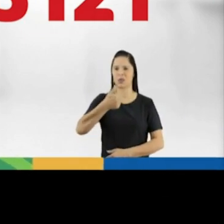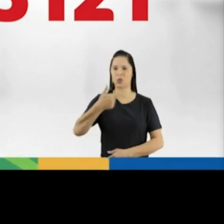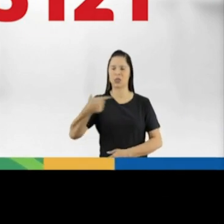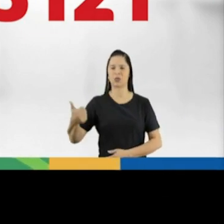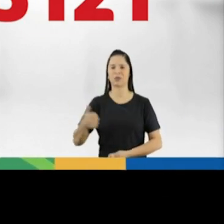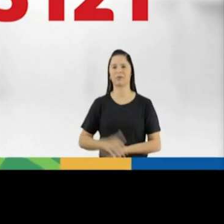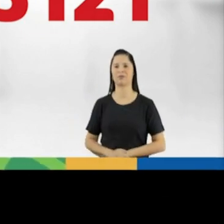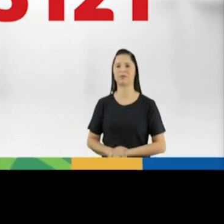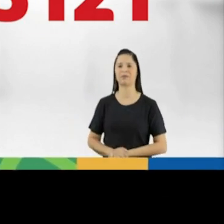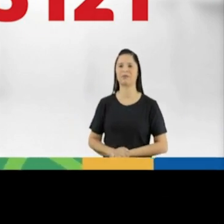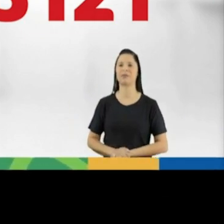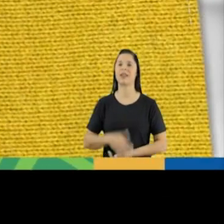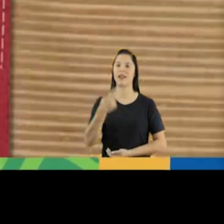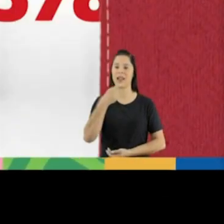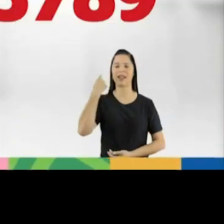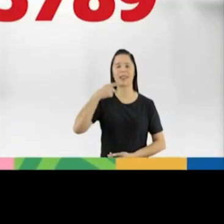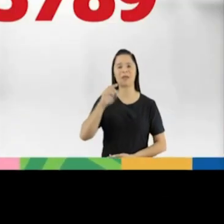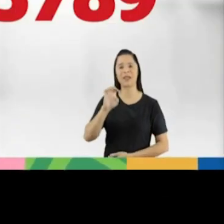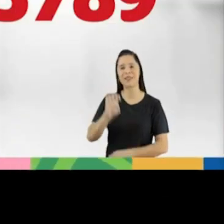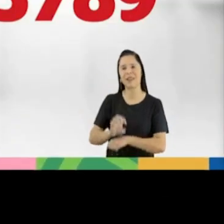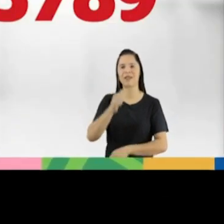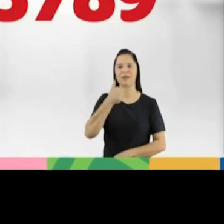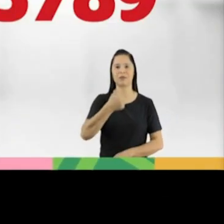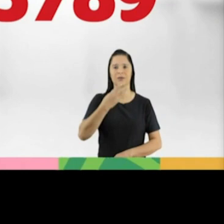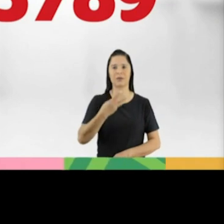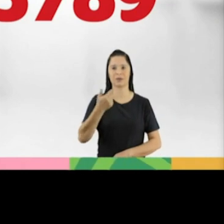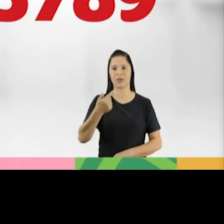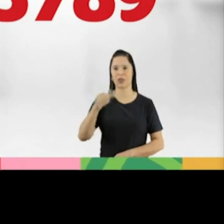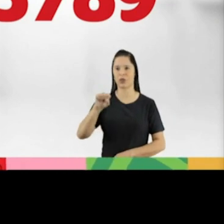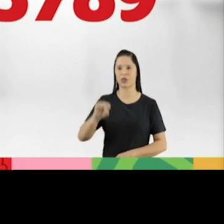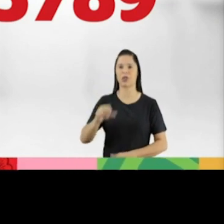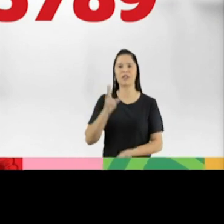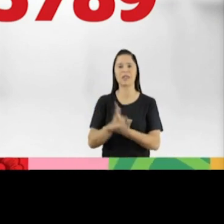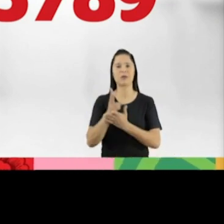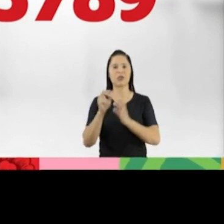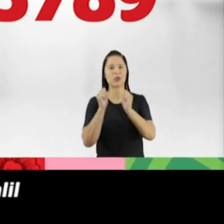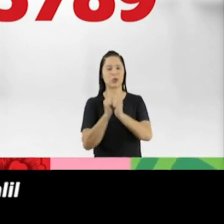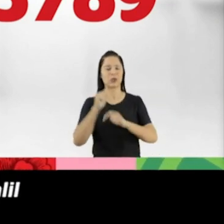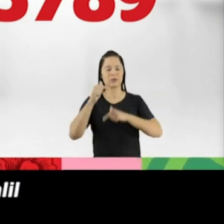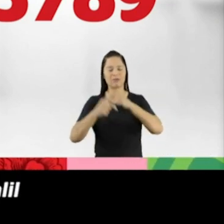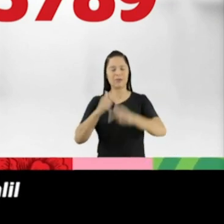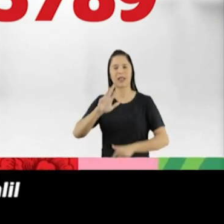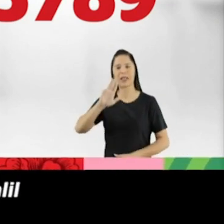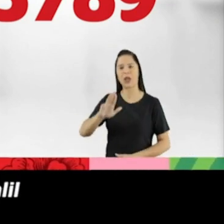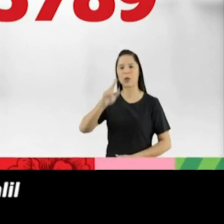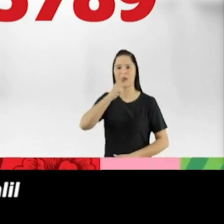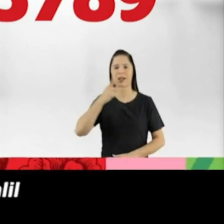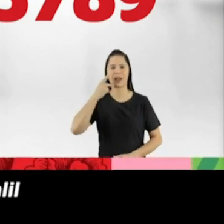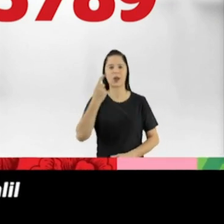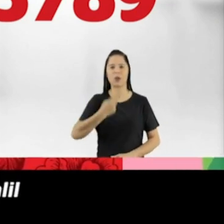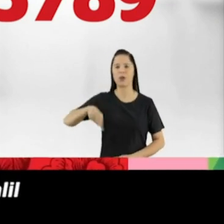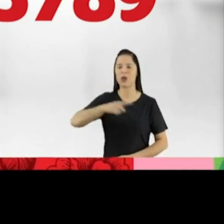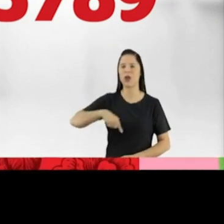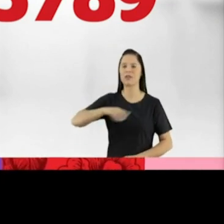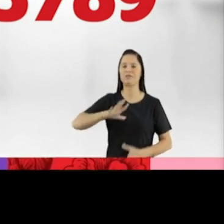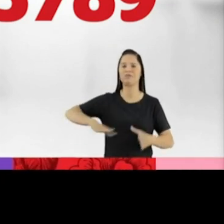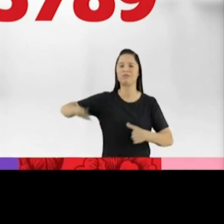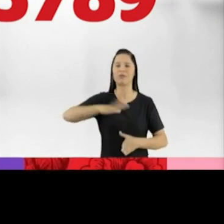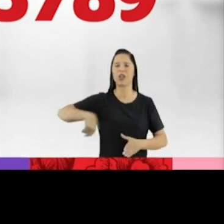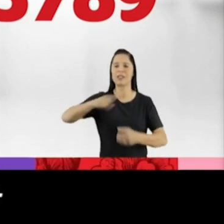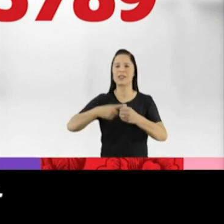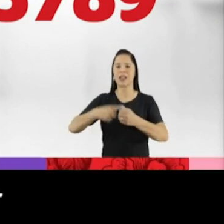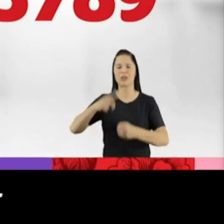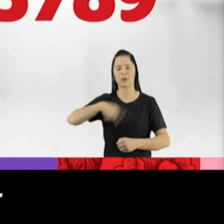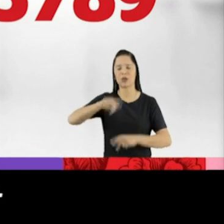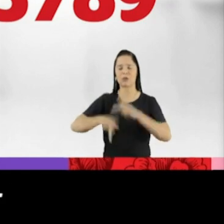Veloso, 13121. Ricardo Campos, deputado estadual, 13789. Sempre junto na luta com Lula e Calil. Por nossa